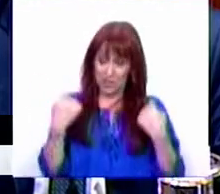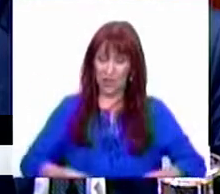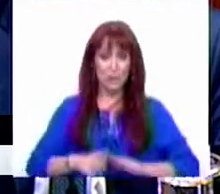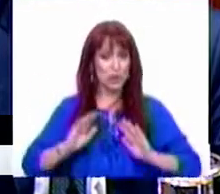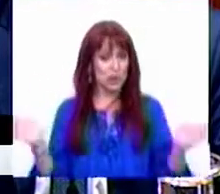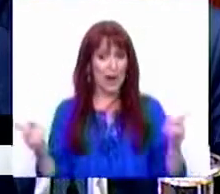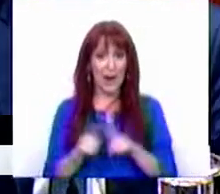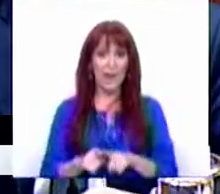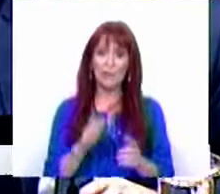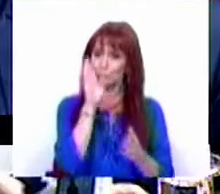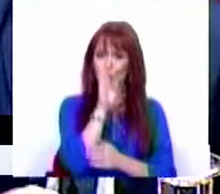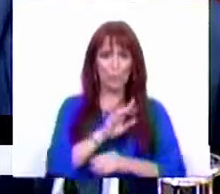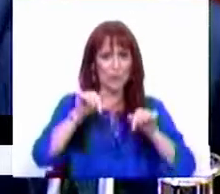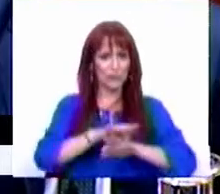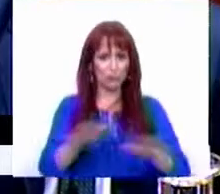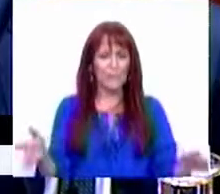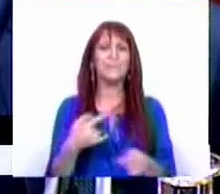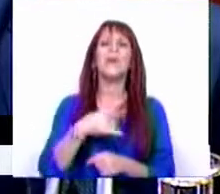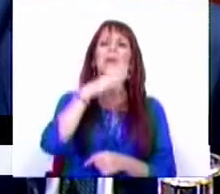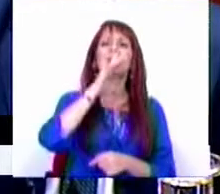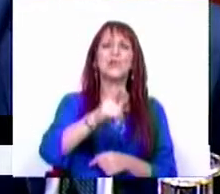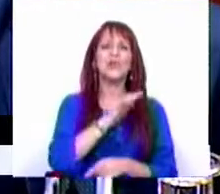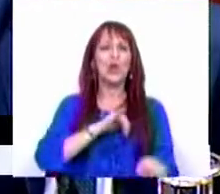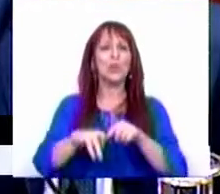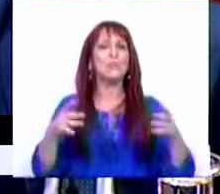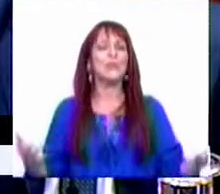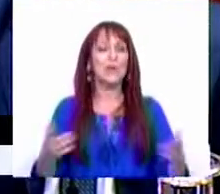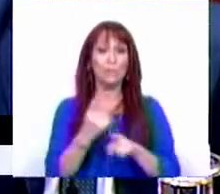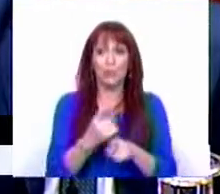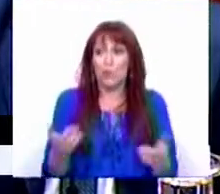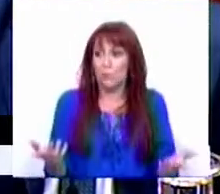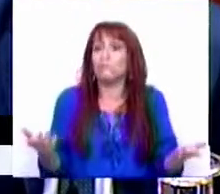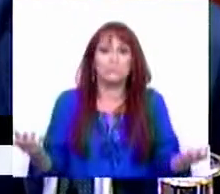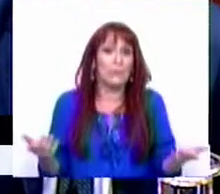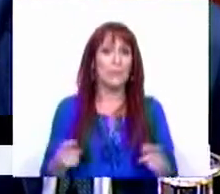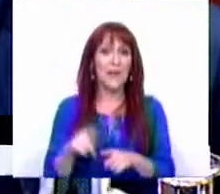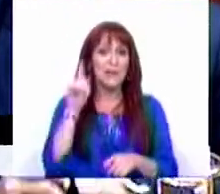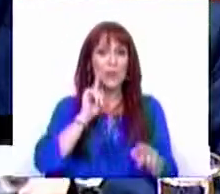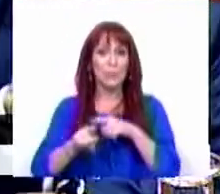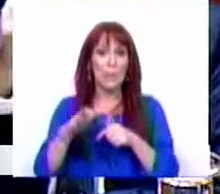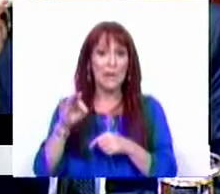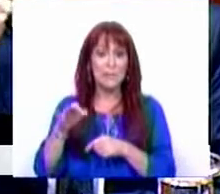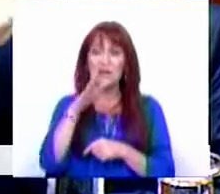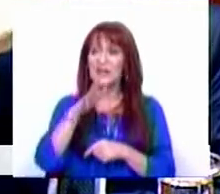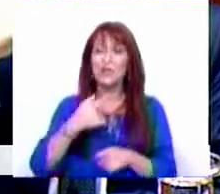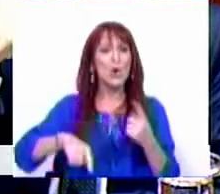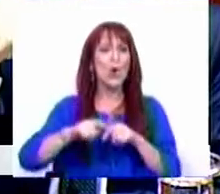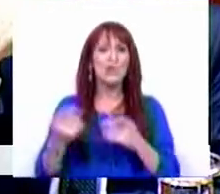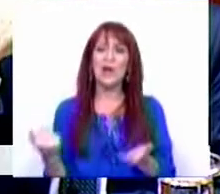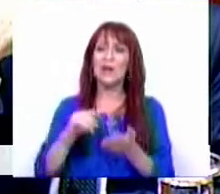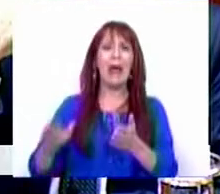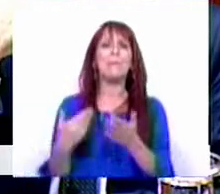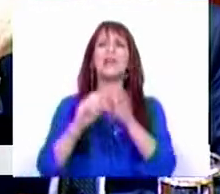já essa concretização. Queria lhes dizer, Srs. Deputados, porque a Sra. Deputada do PCP dizia que nós venhamos para aqui